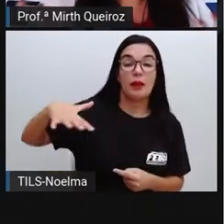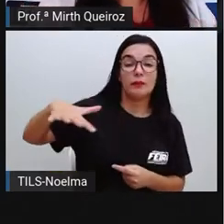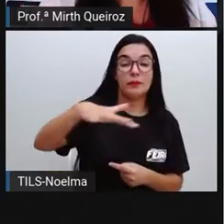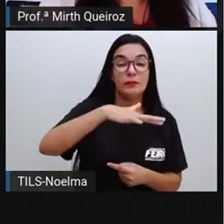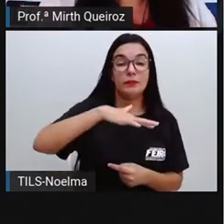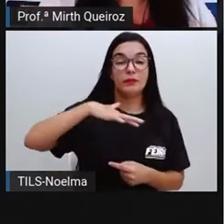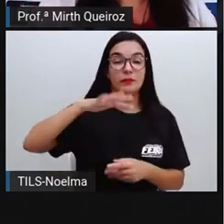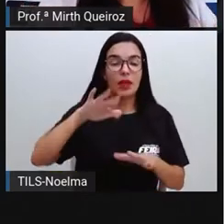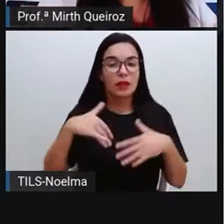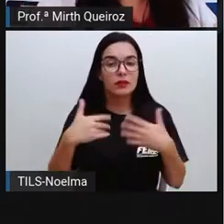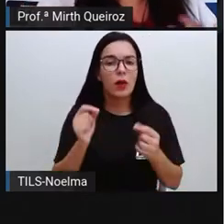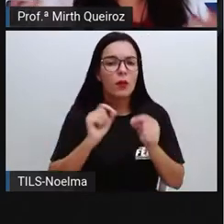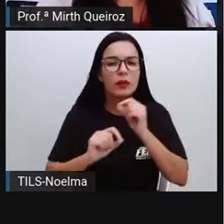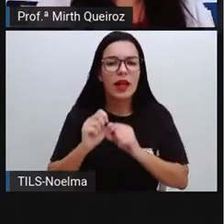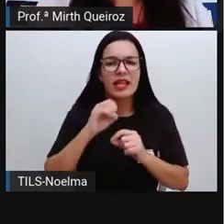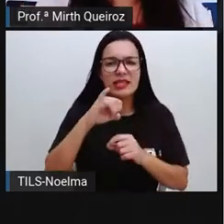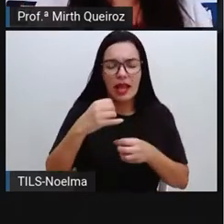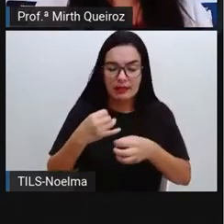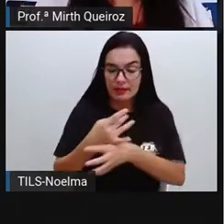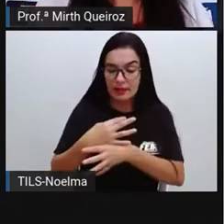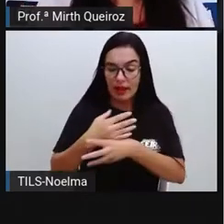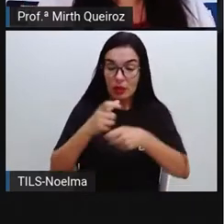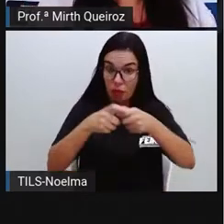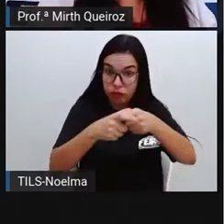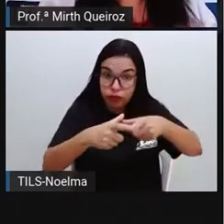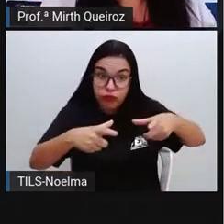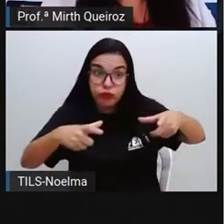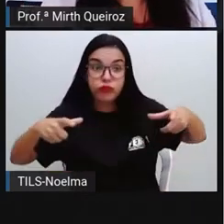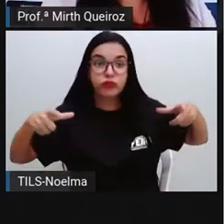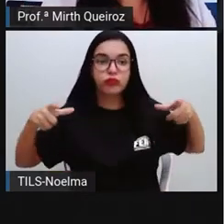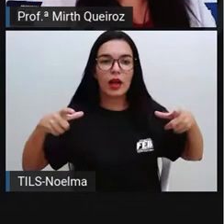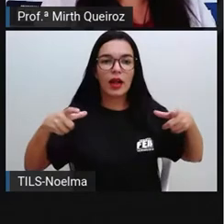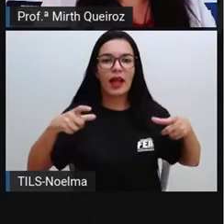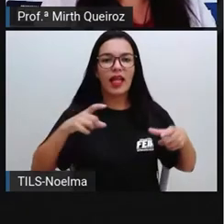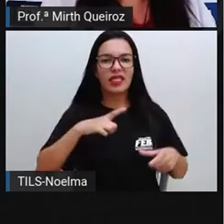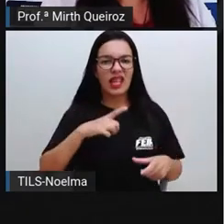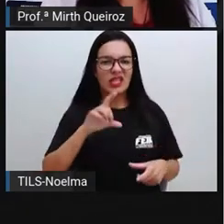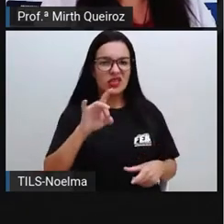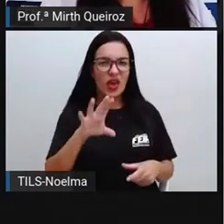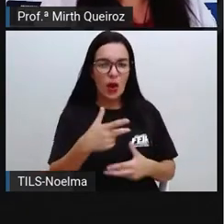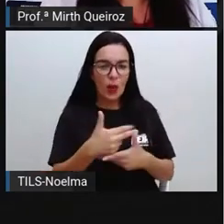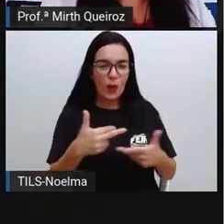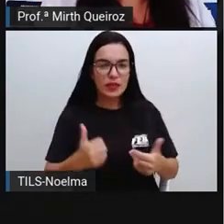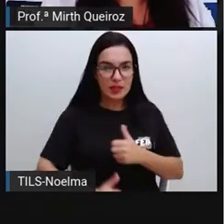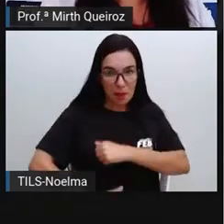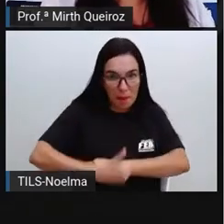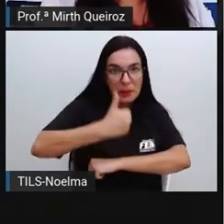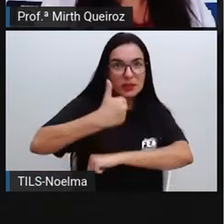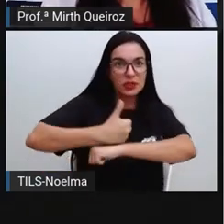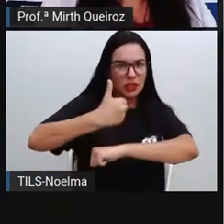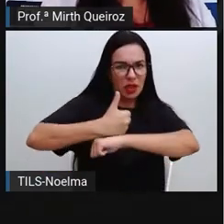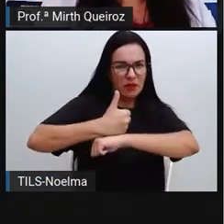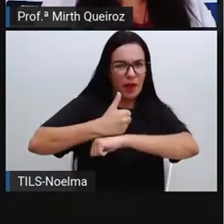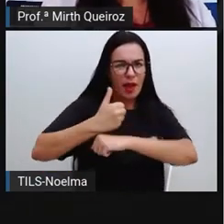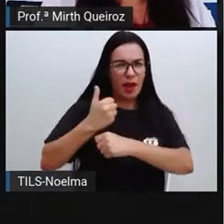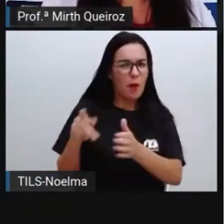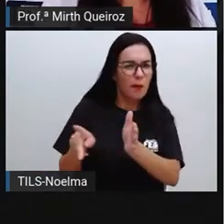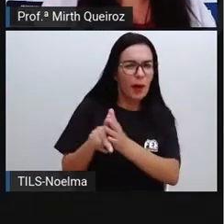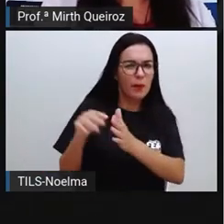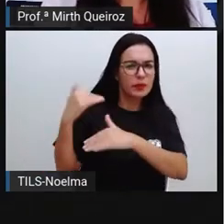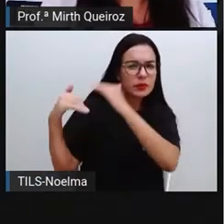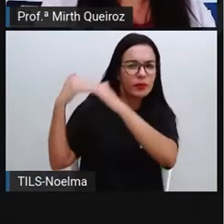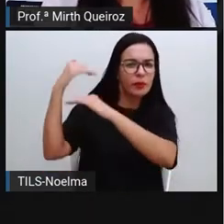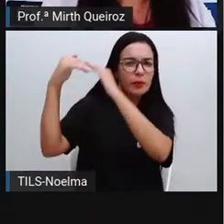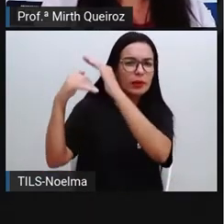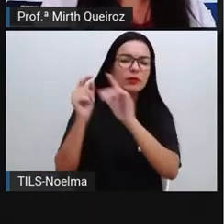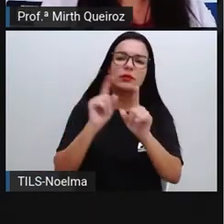cidades, conforme elas vão crescendo, elas não trazem só coisas positivas como o próprio desenvolvimento, ela também traz as